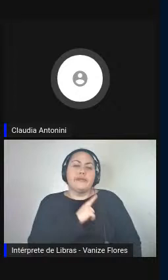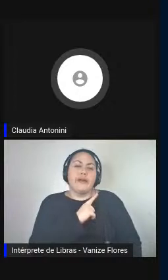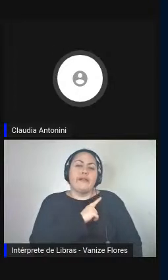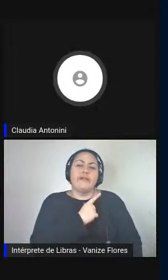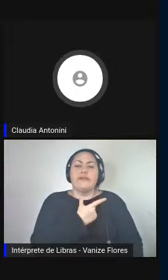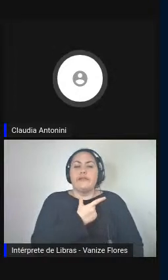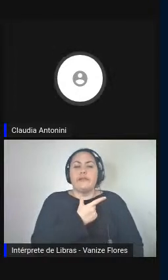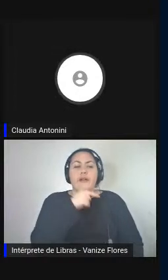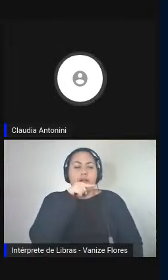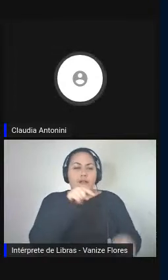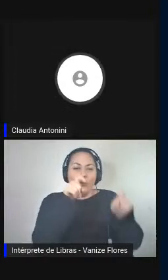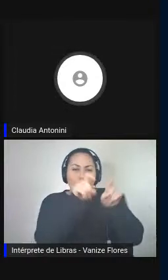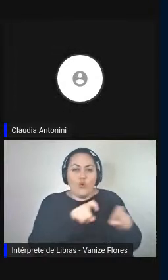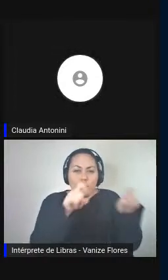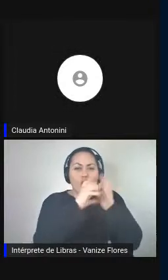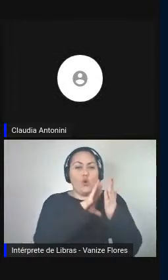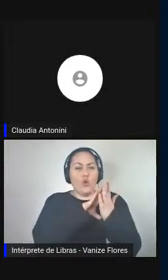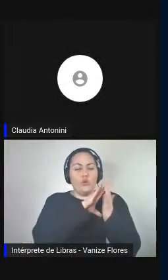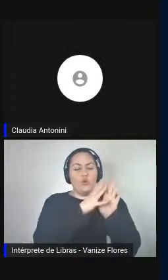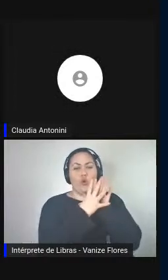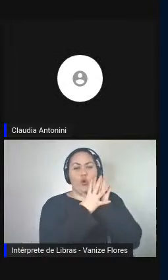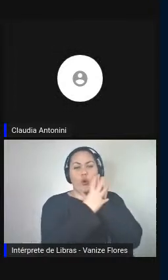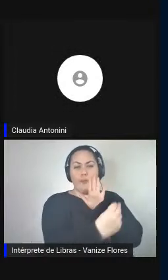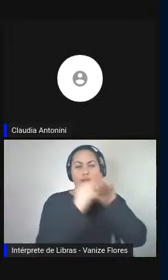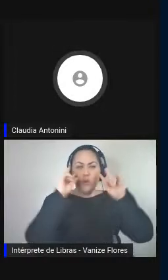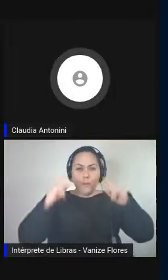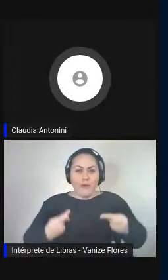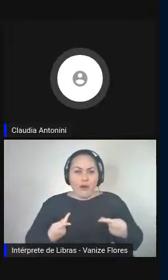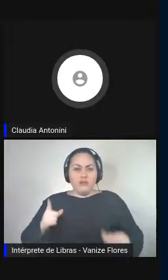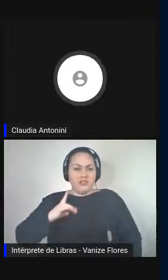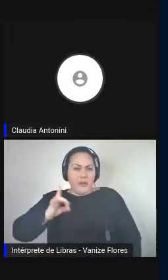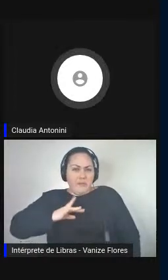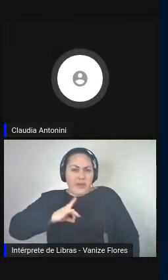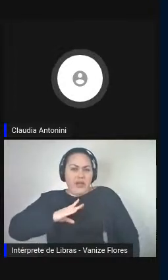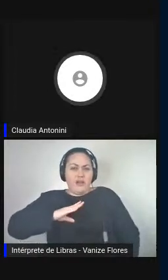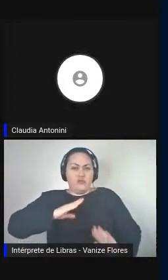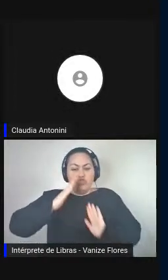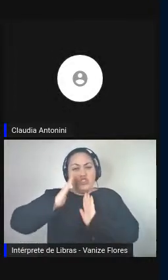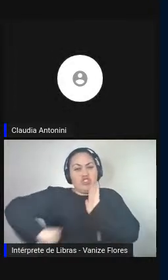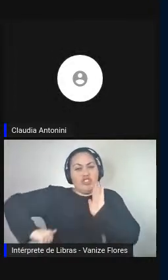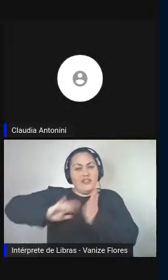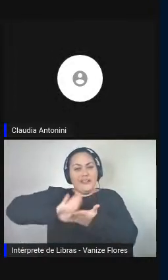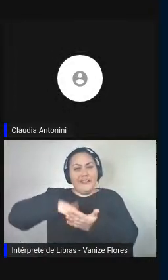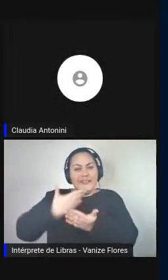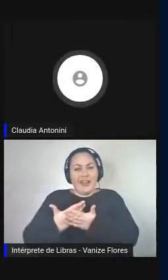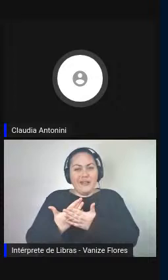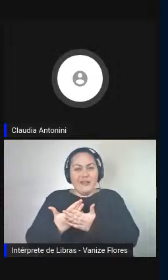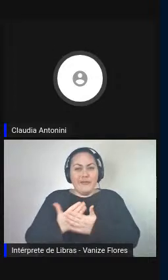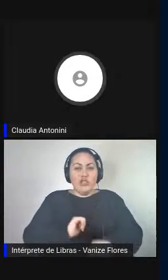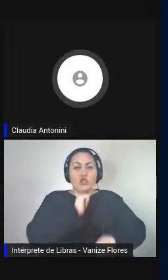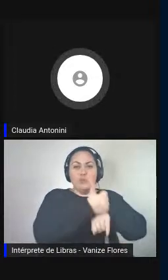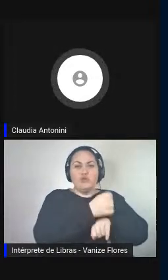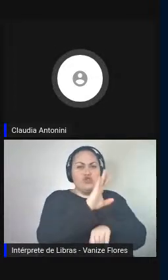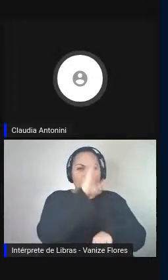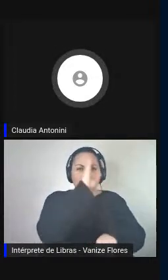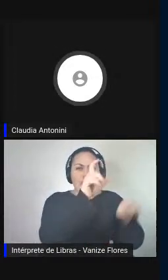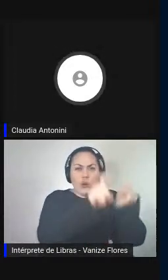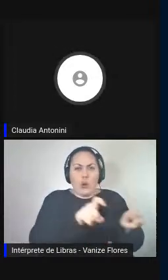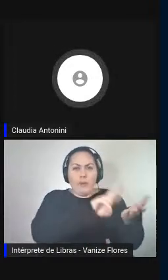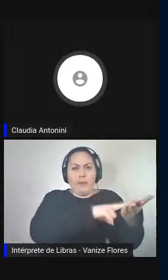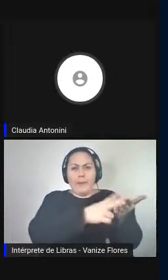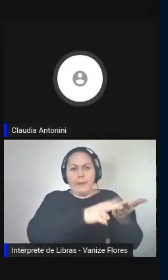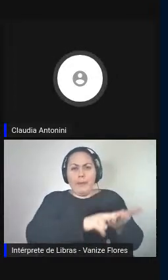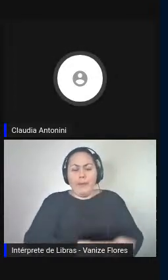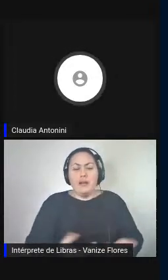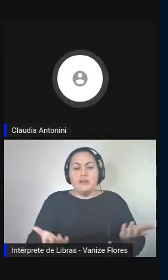seja tirado do trabalho de nós, diria que o comentário é muito